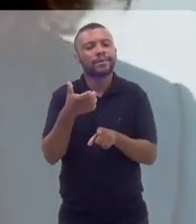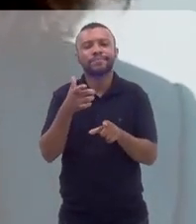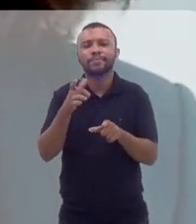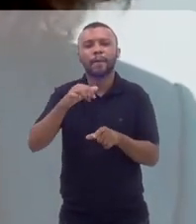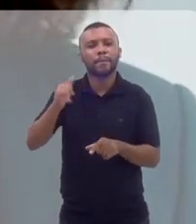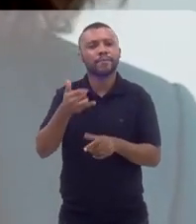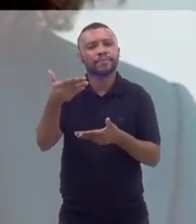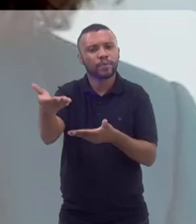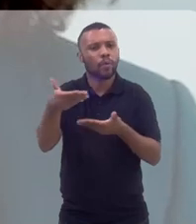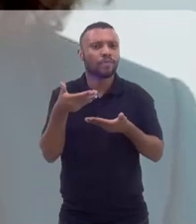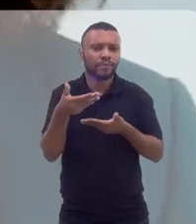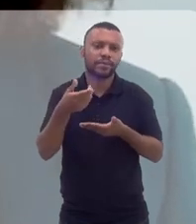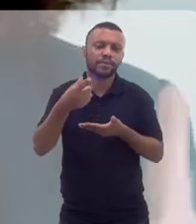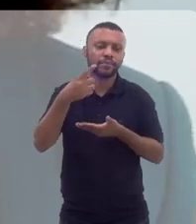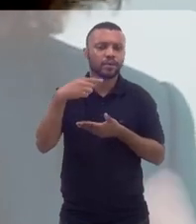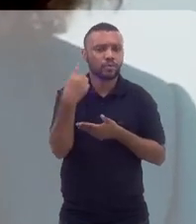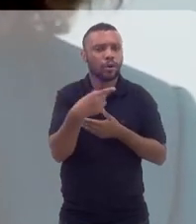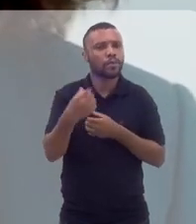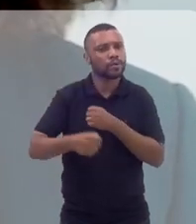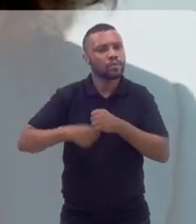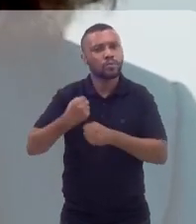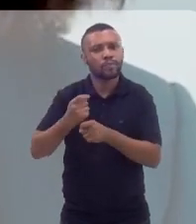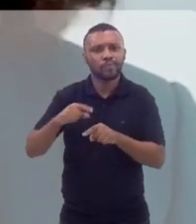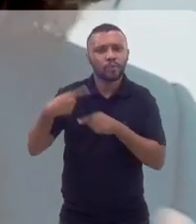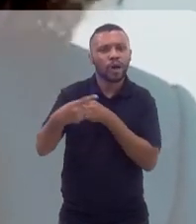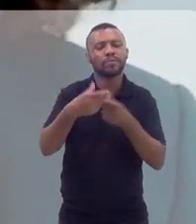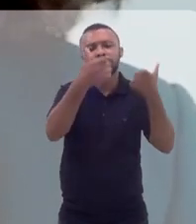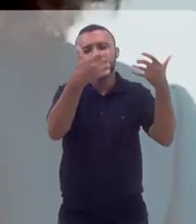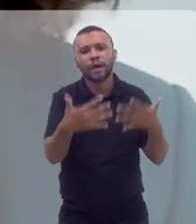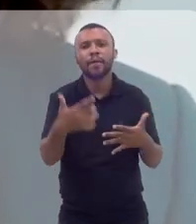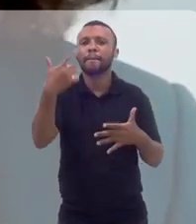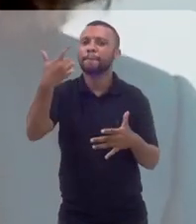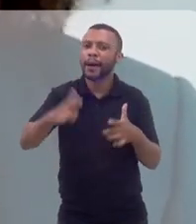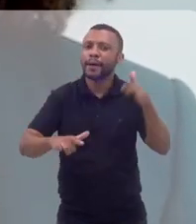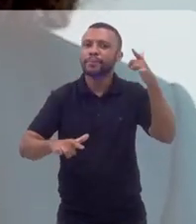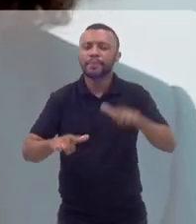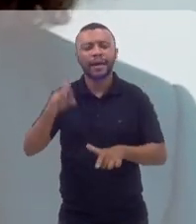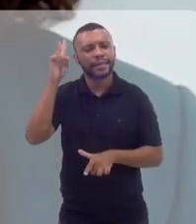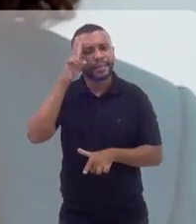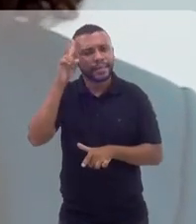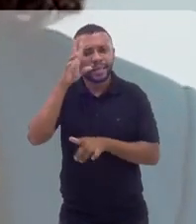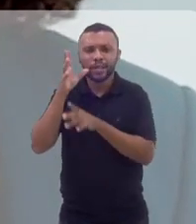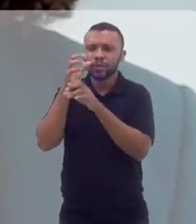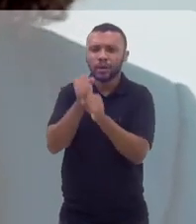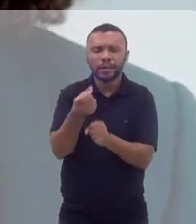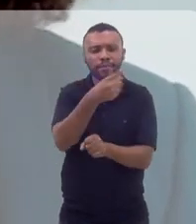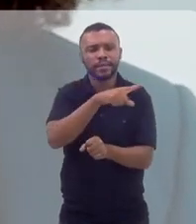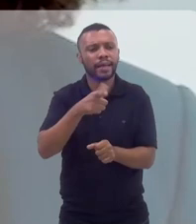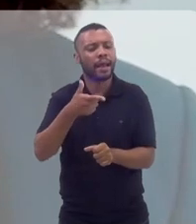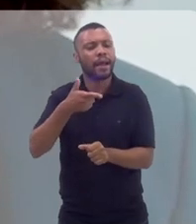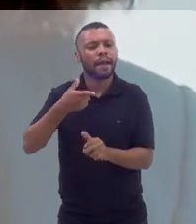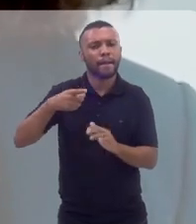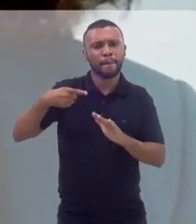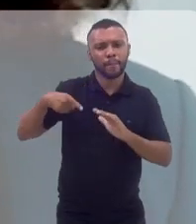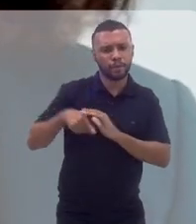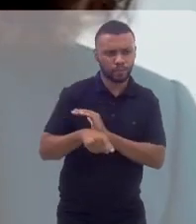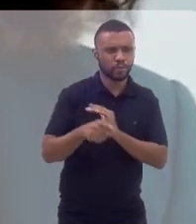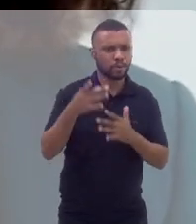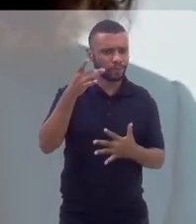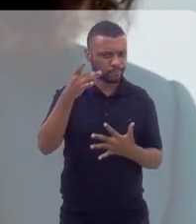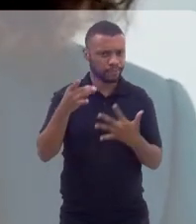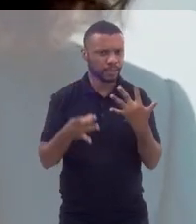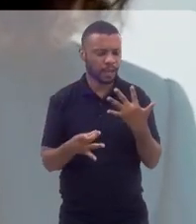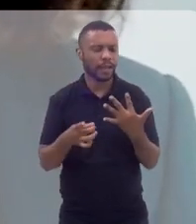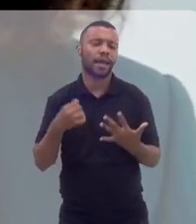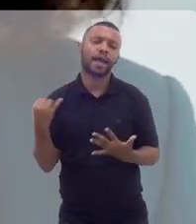fazer um convite para que a gente possa, no ano que vem, trazer um pouco mais, contar um pouco mais dessa história do que amadureceu. Porque eu acho que é um